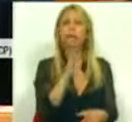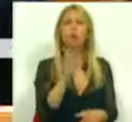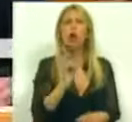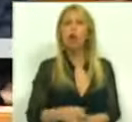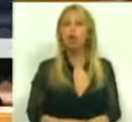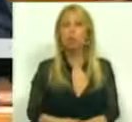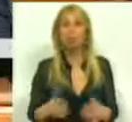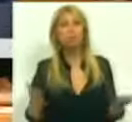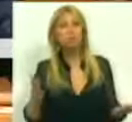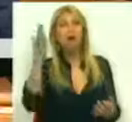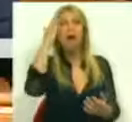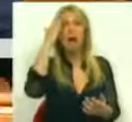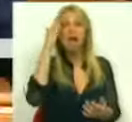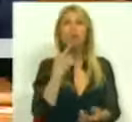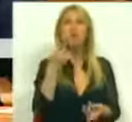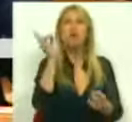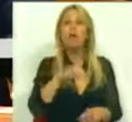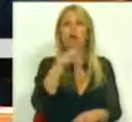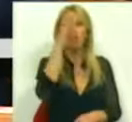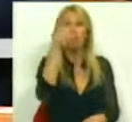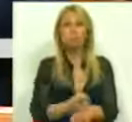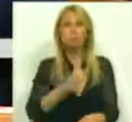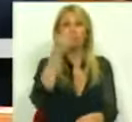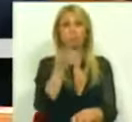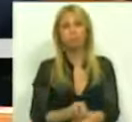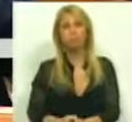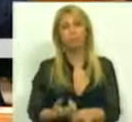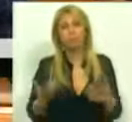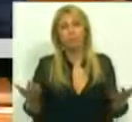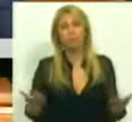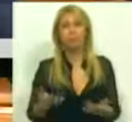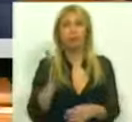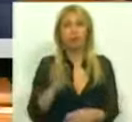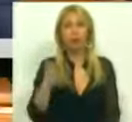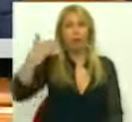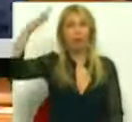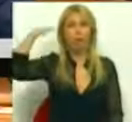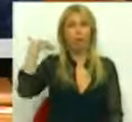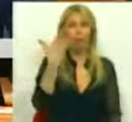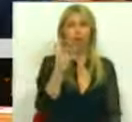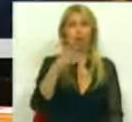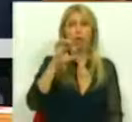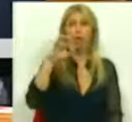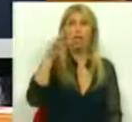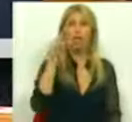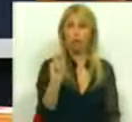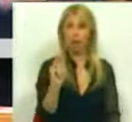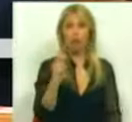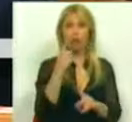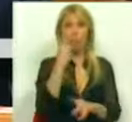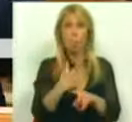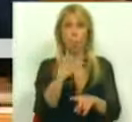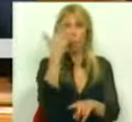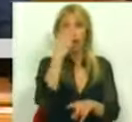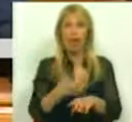Creio que repete a receita de sempre. Já em 83, na véspera da entrada do Fundo